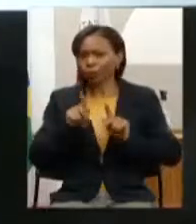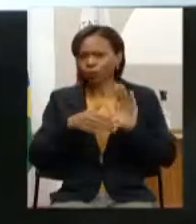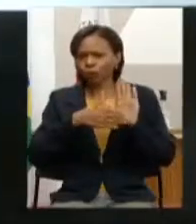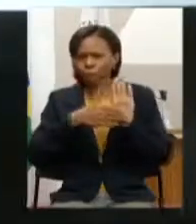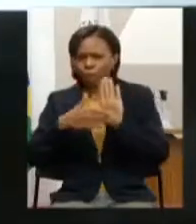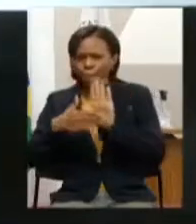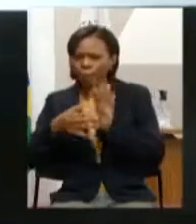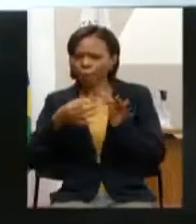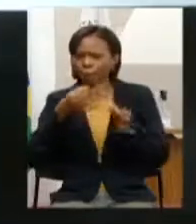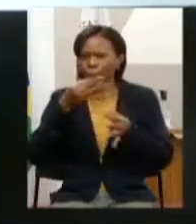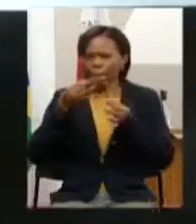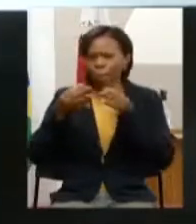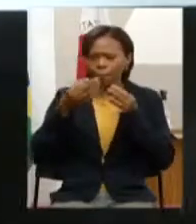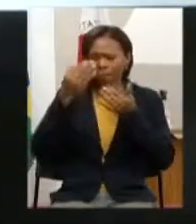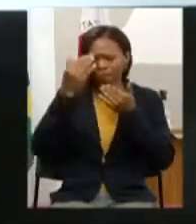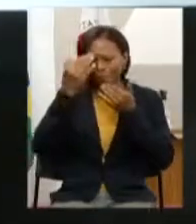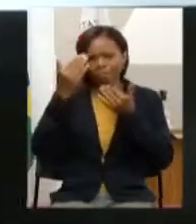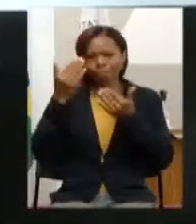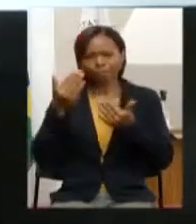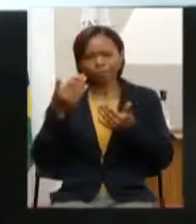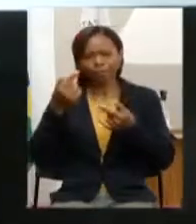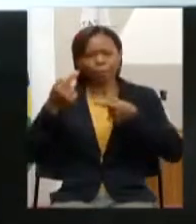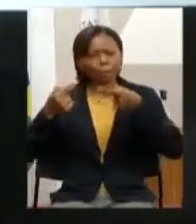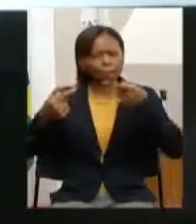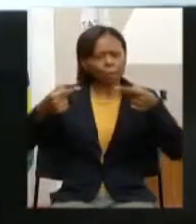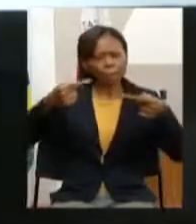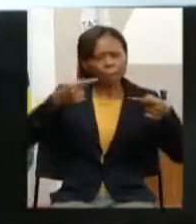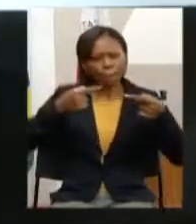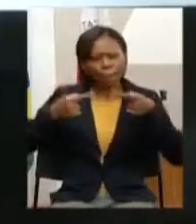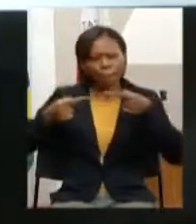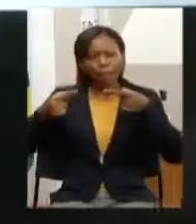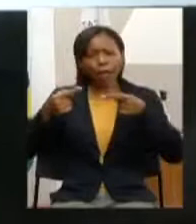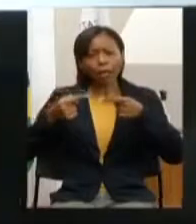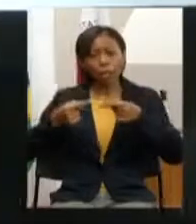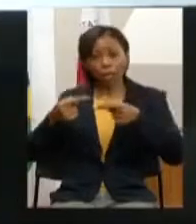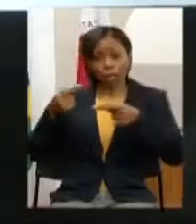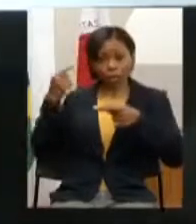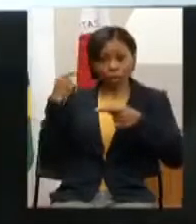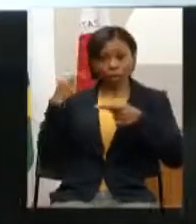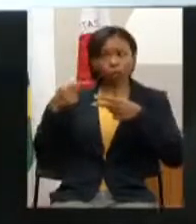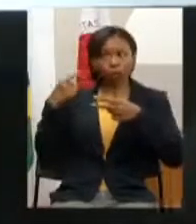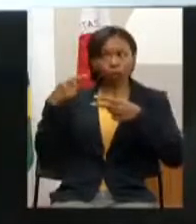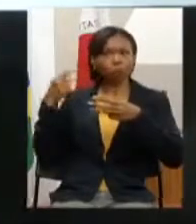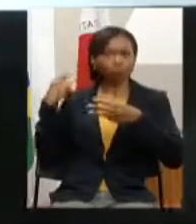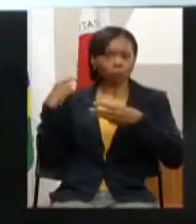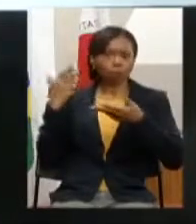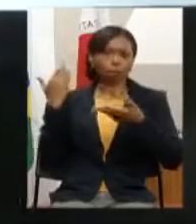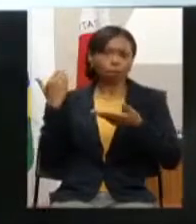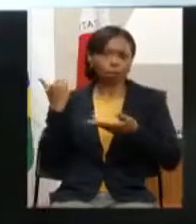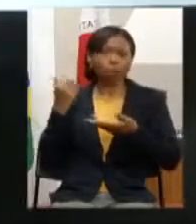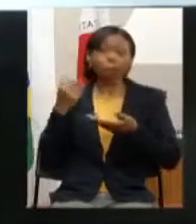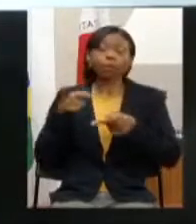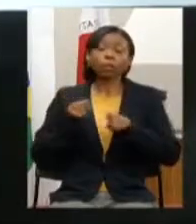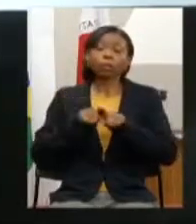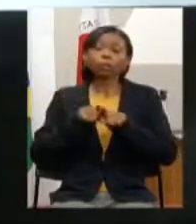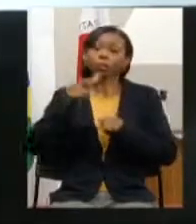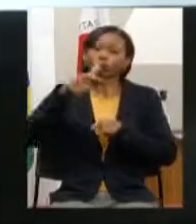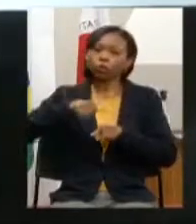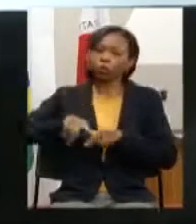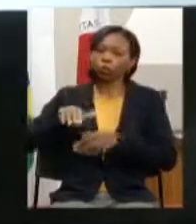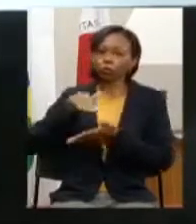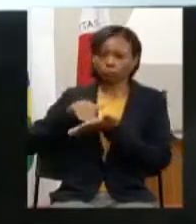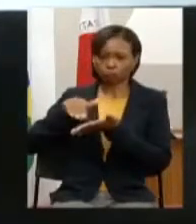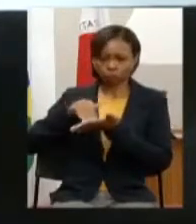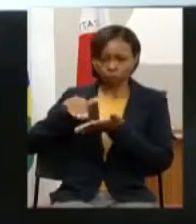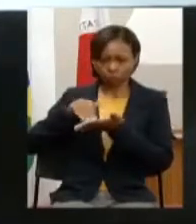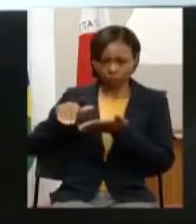pela pelos debates das semanas passadas e colocar mais uma vez a CEPLAG e